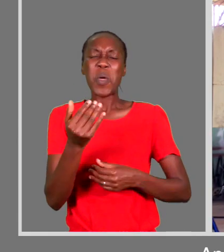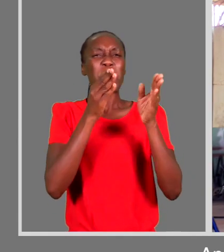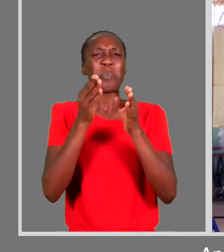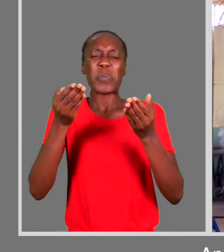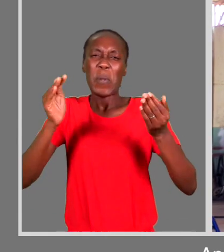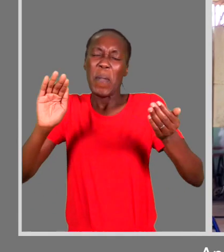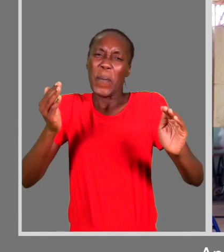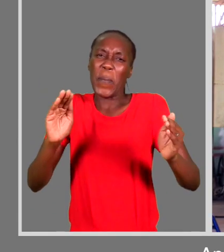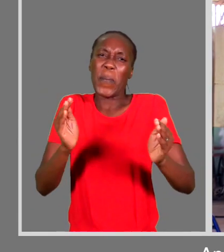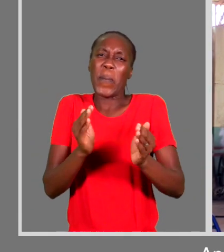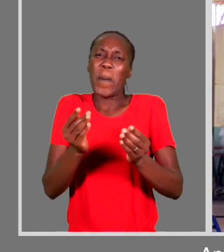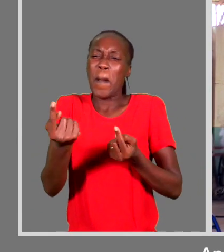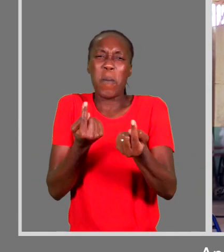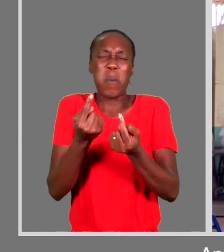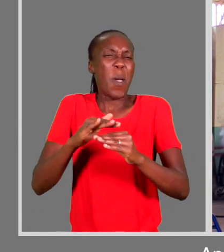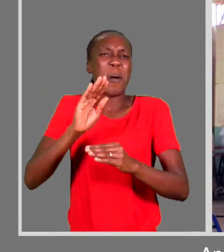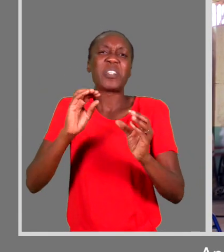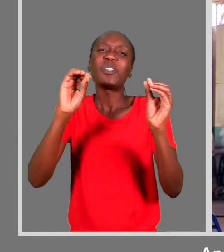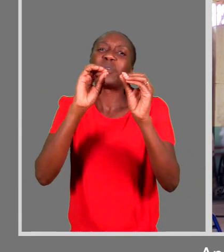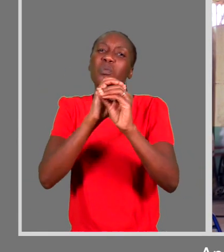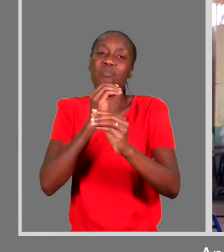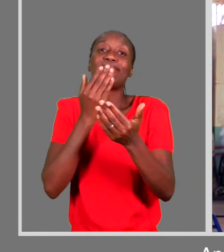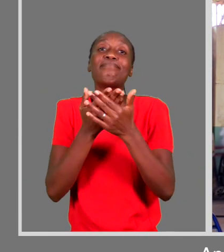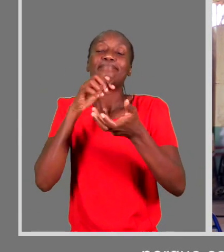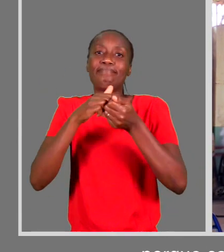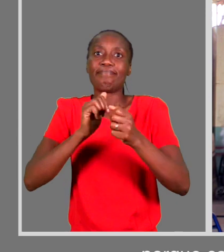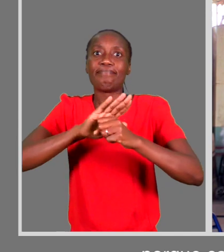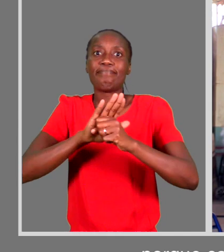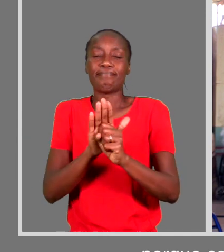agora por causa da pandemia,